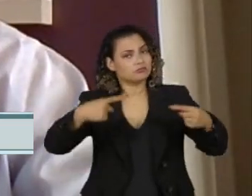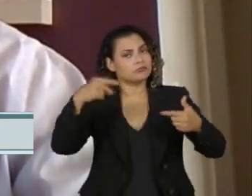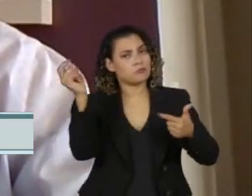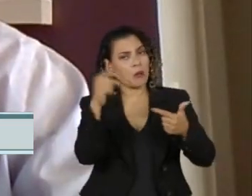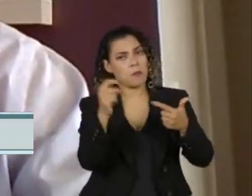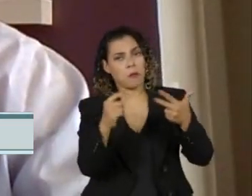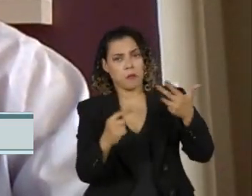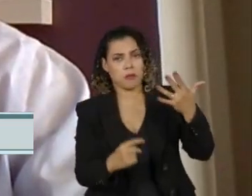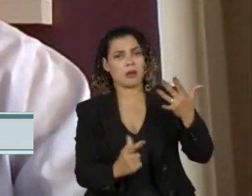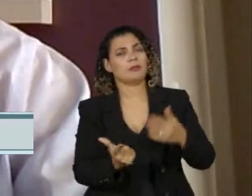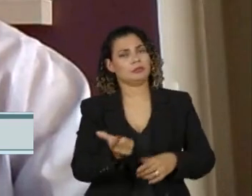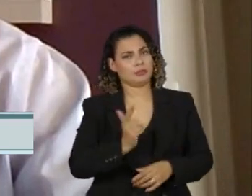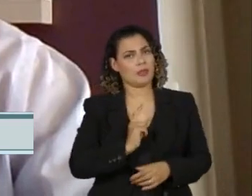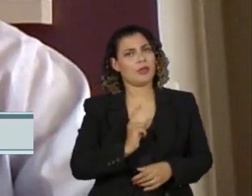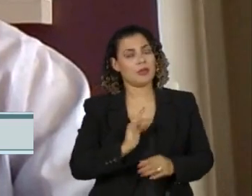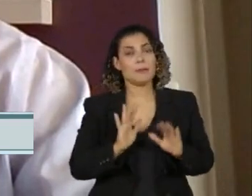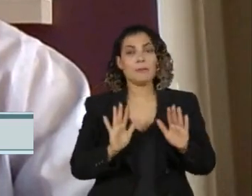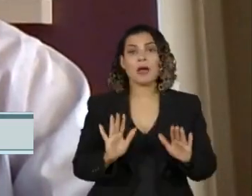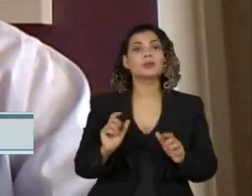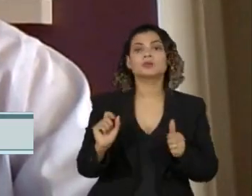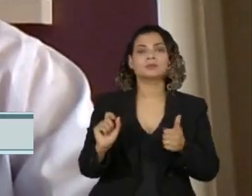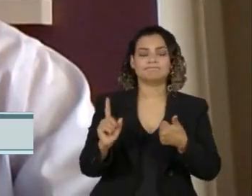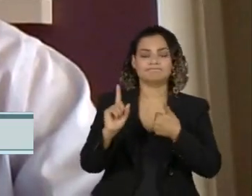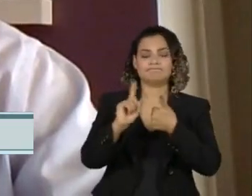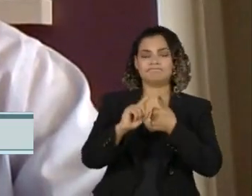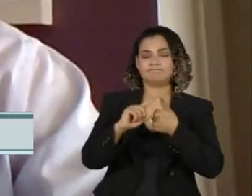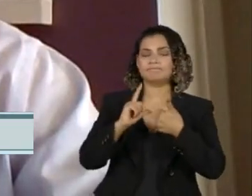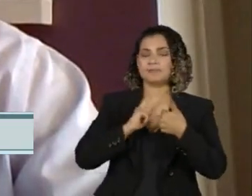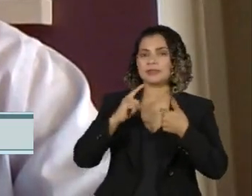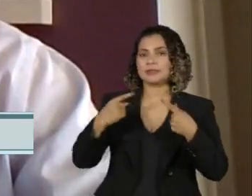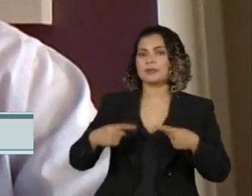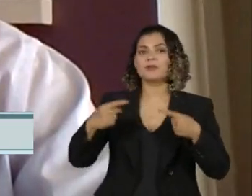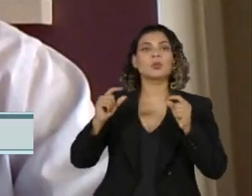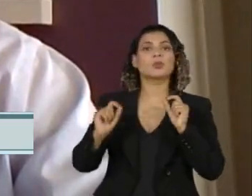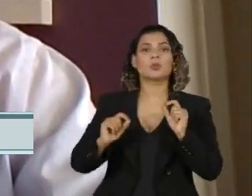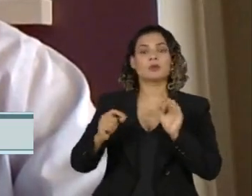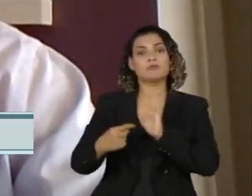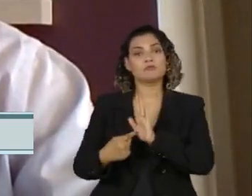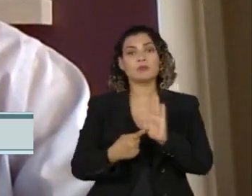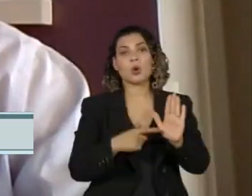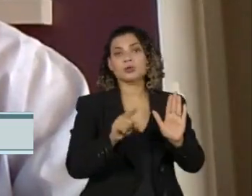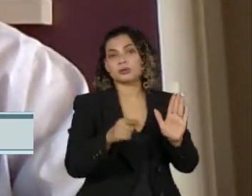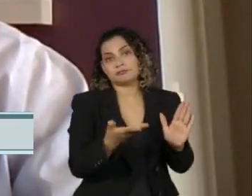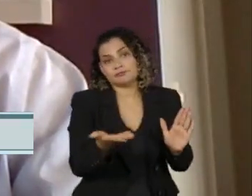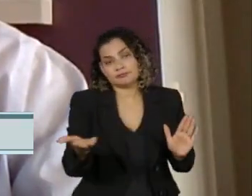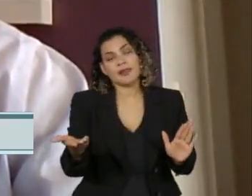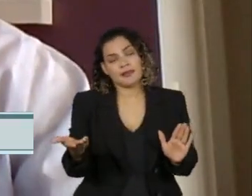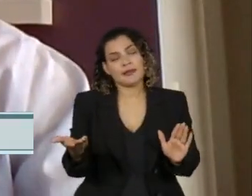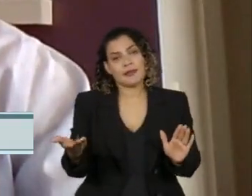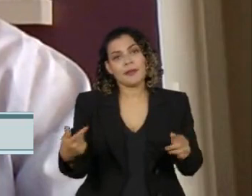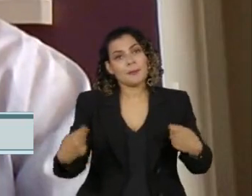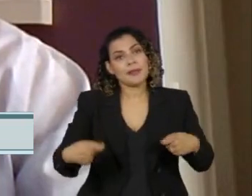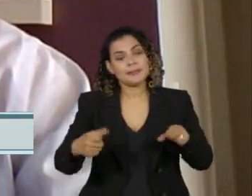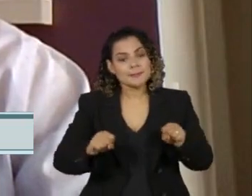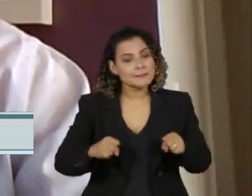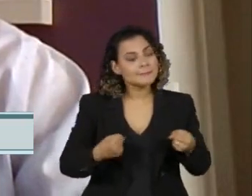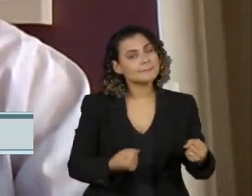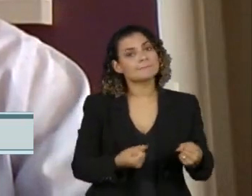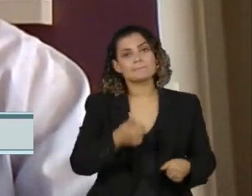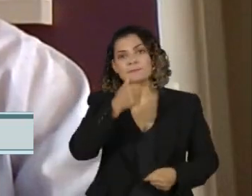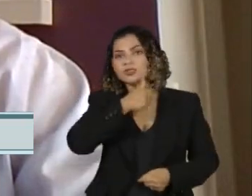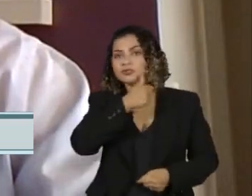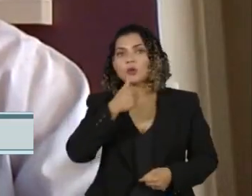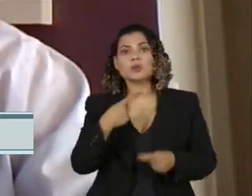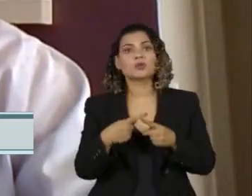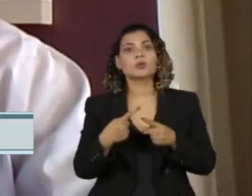o censo também nos mostra. Em primeiro lugar, fica muito claro que ainda temos que fazer o esforço de fazer com que